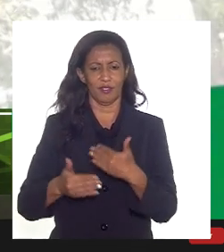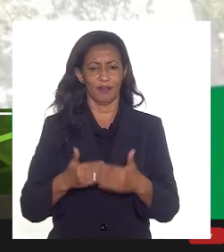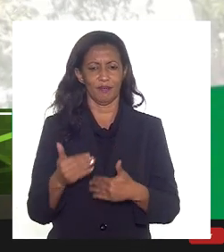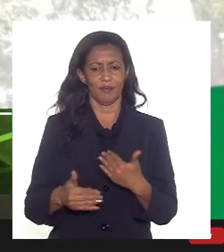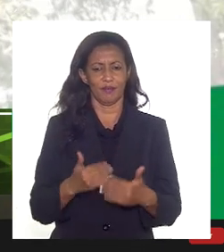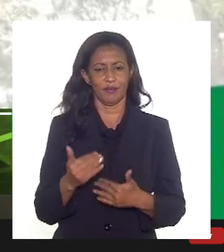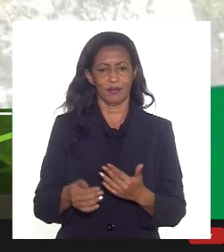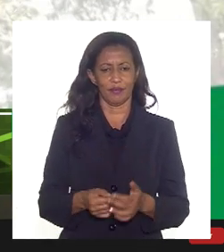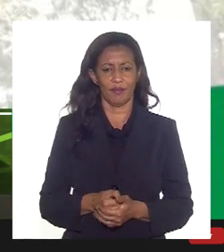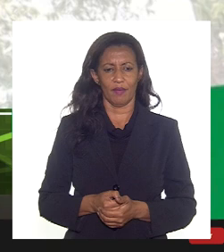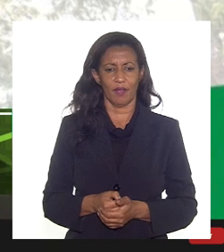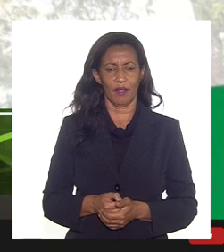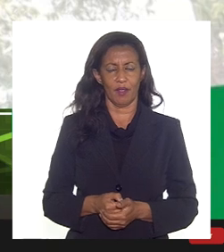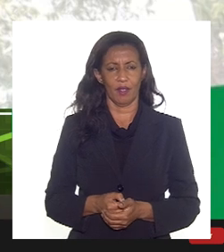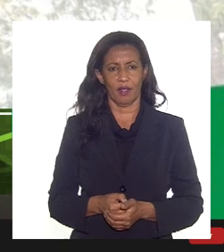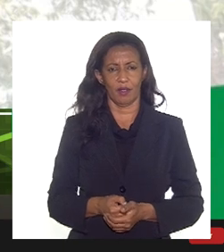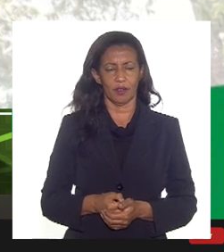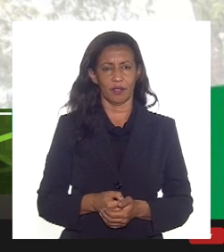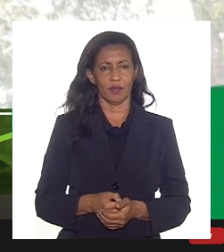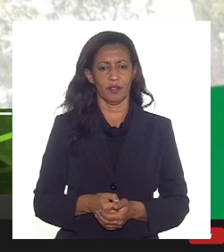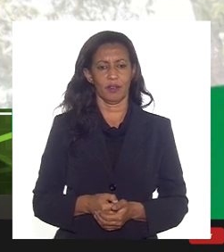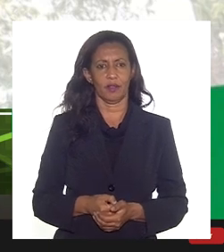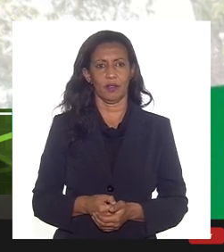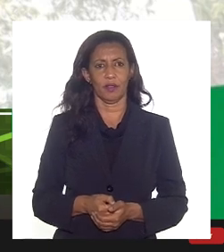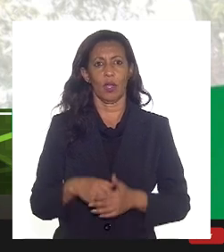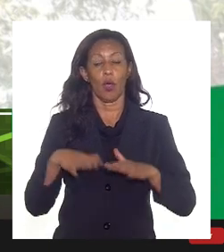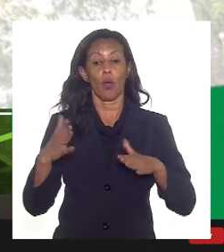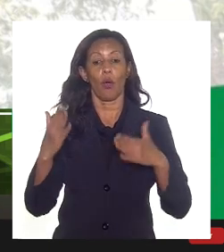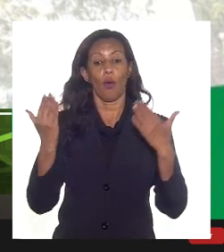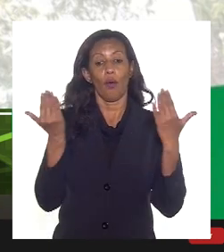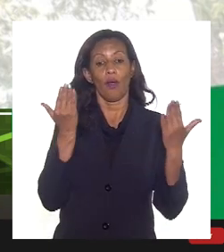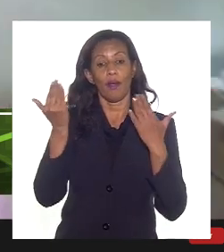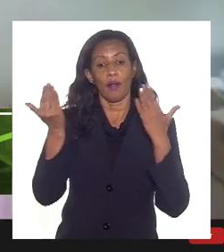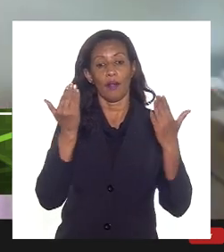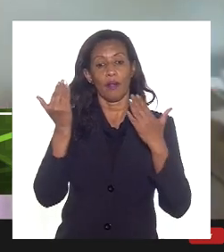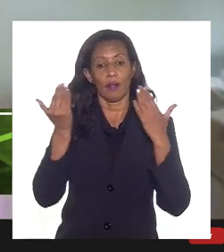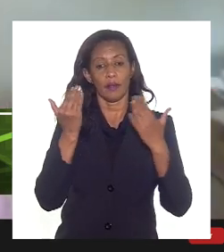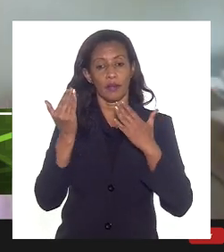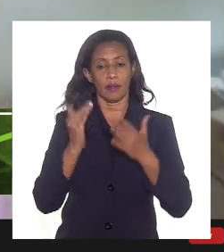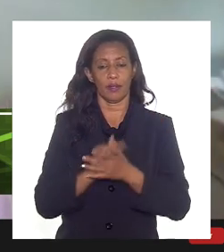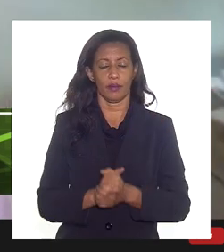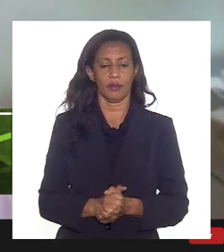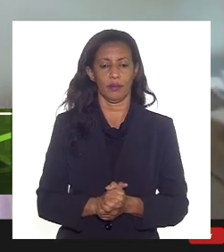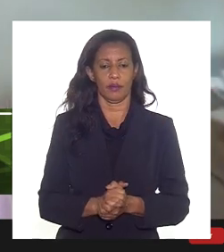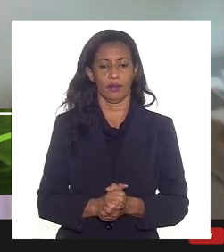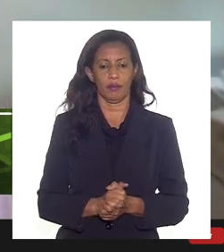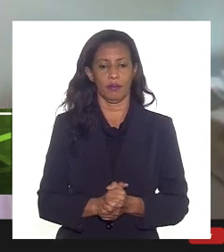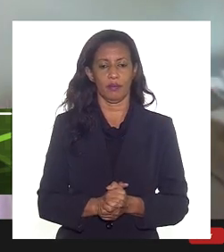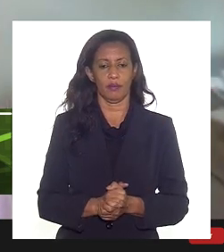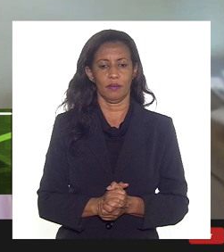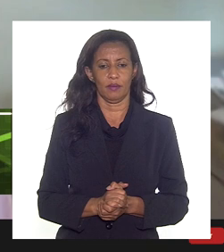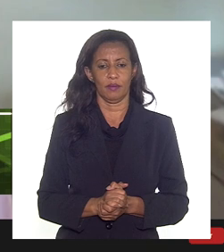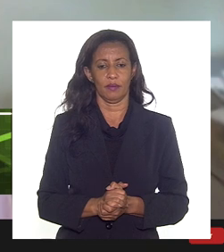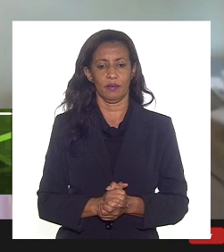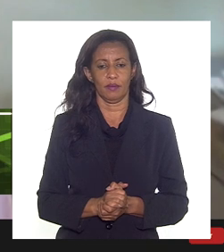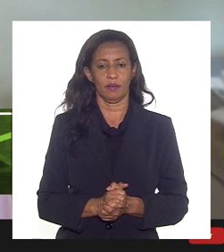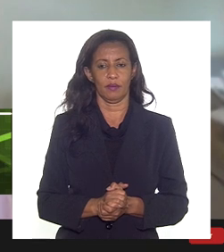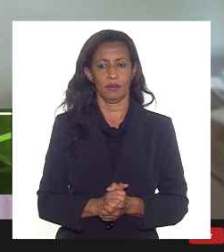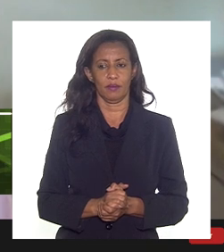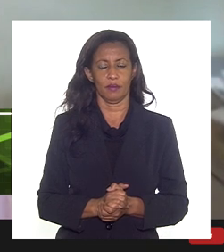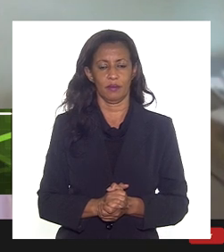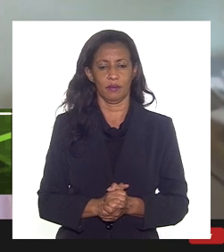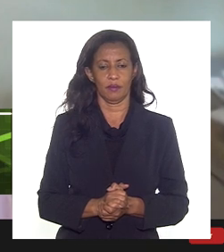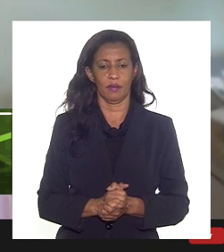sobre esses reflexos com relação a verdadeira mas também o adquirinte